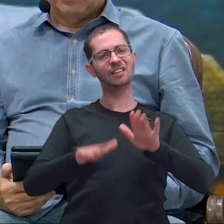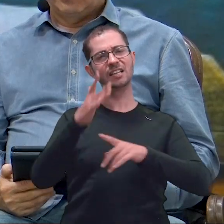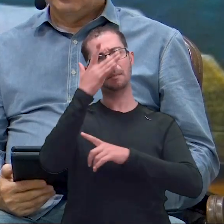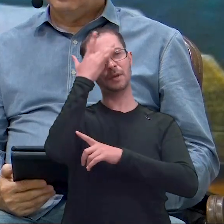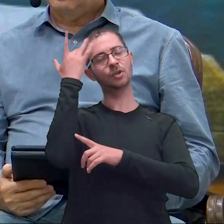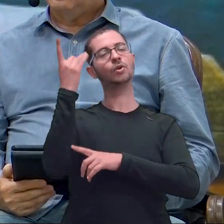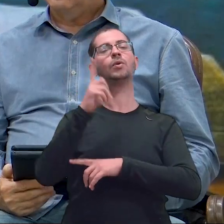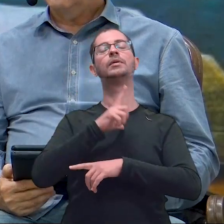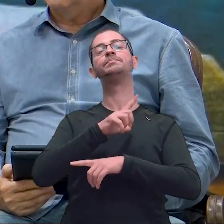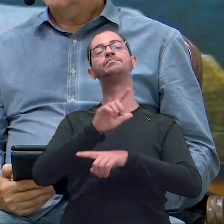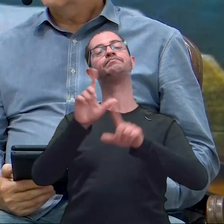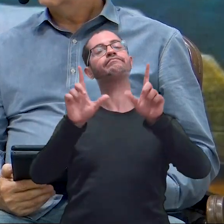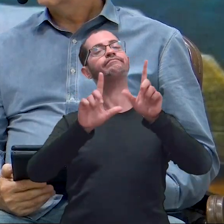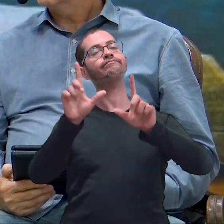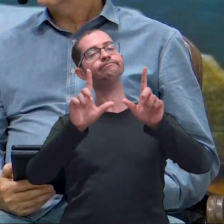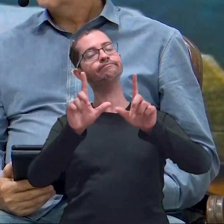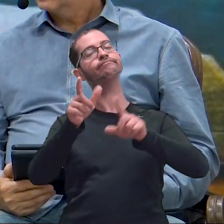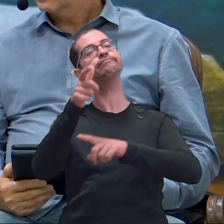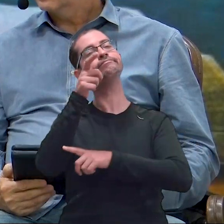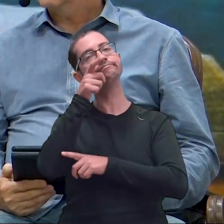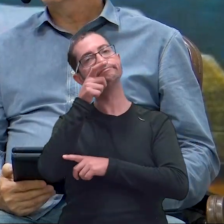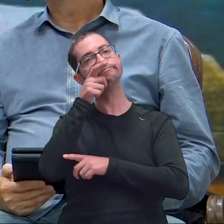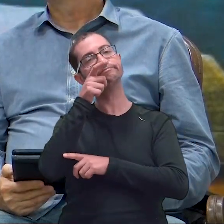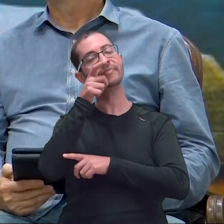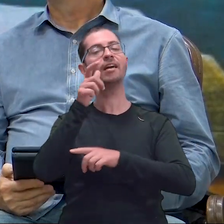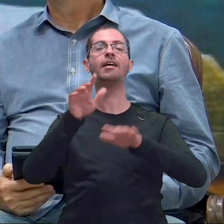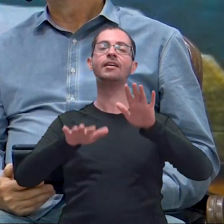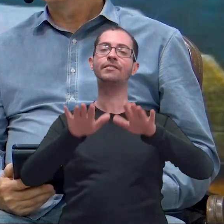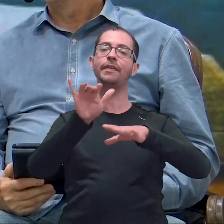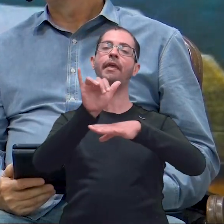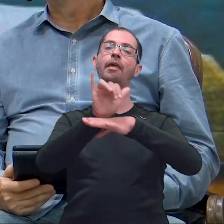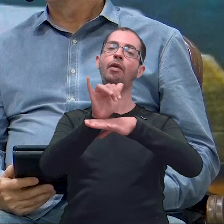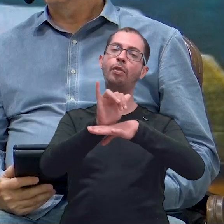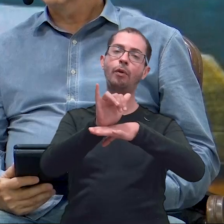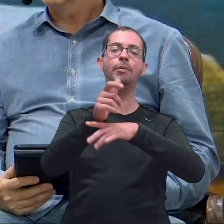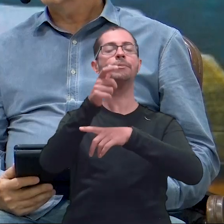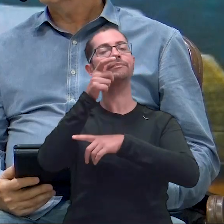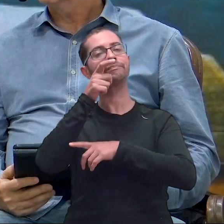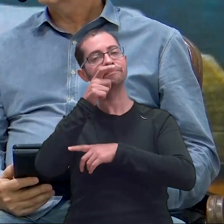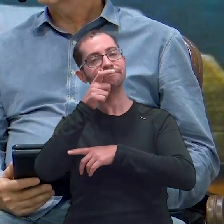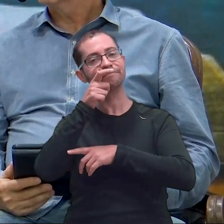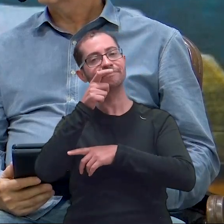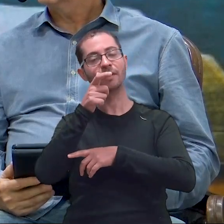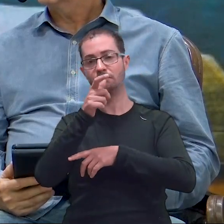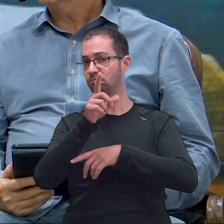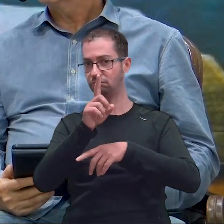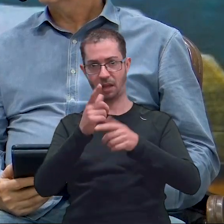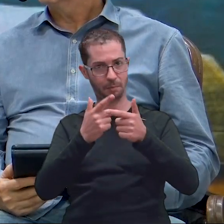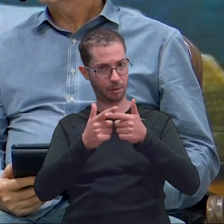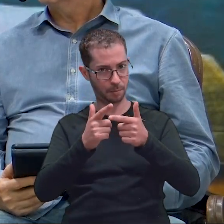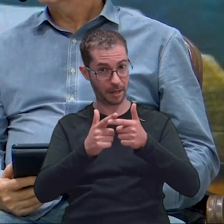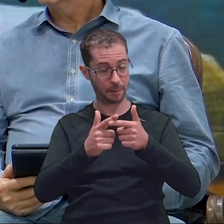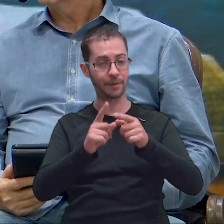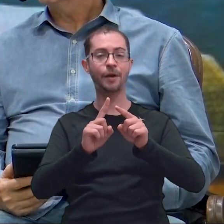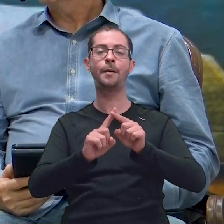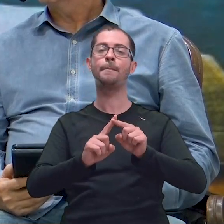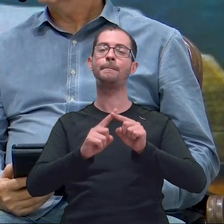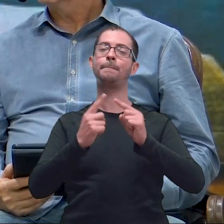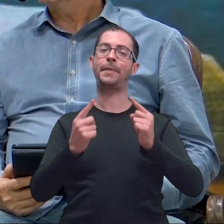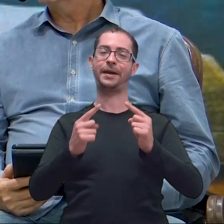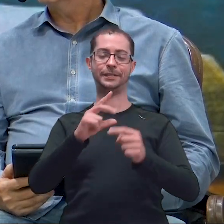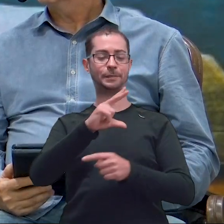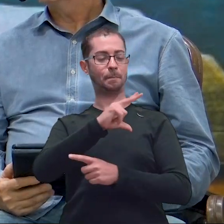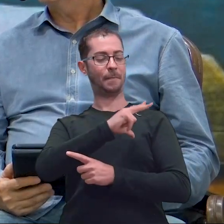tempo ouvindo e faz parte. Não quero dizer que não faz parte. Mas, assim, pessoalmente, eu tenho que investir